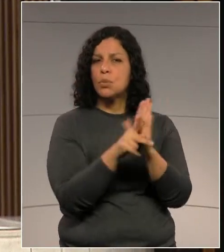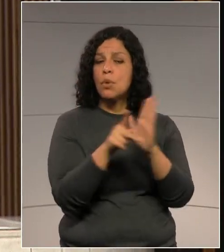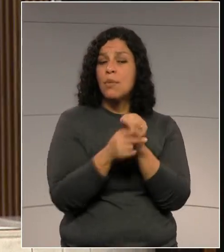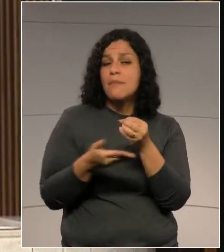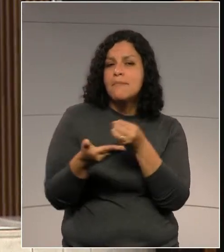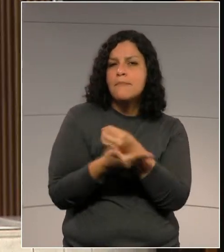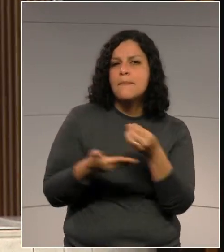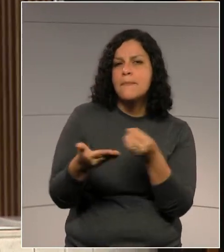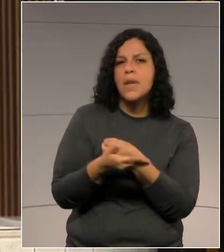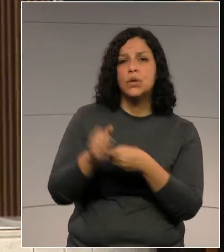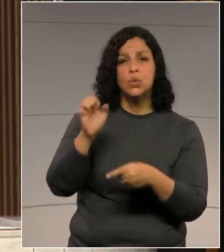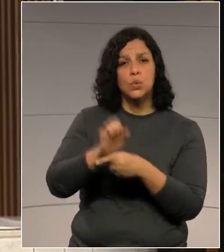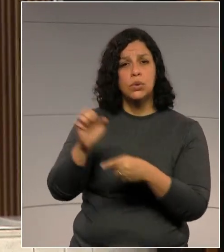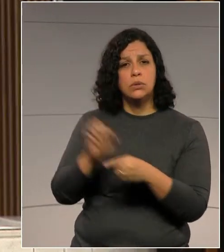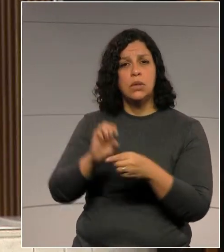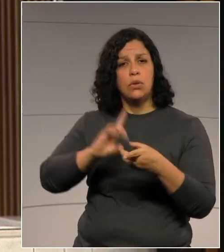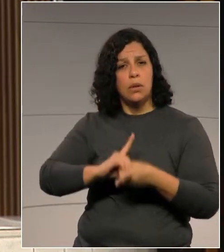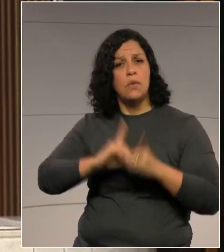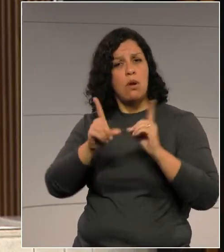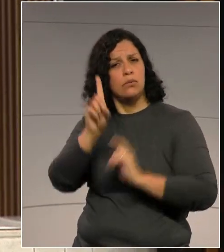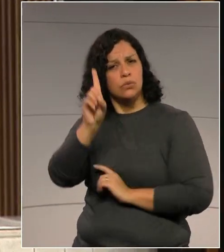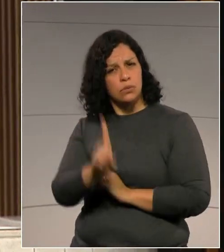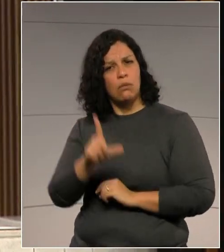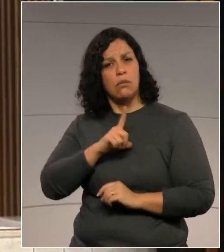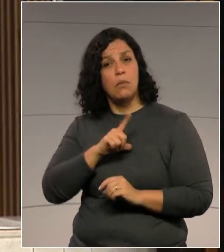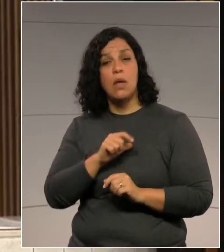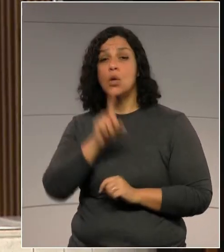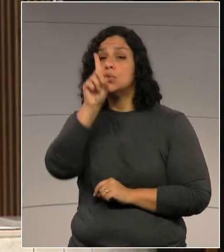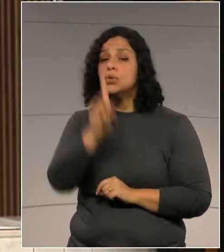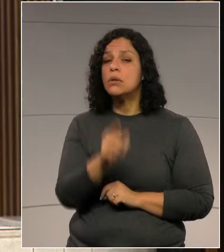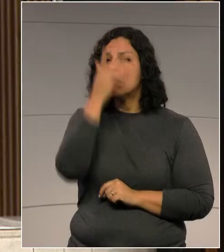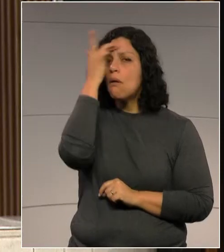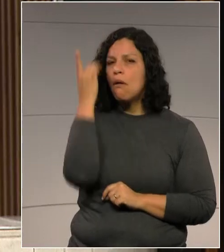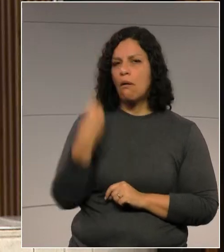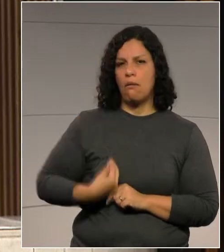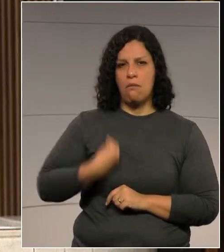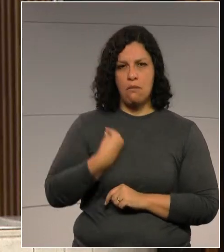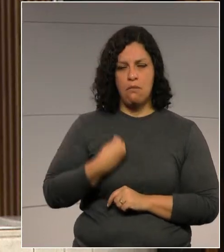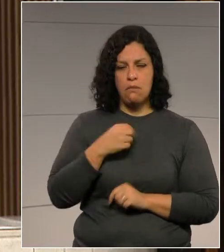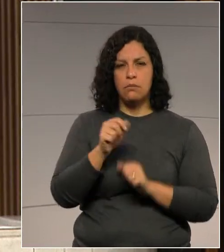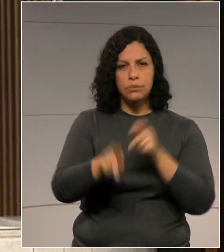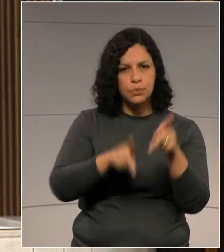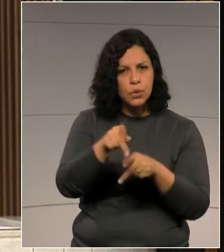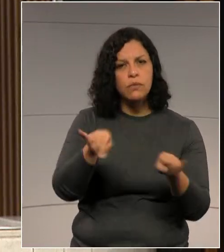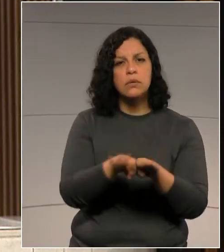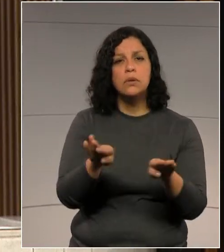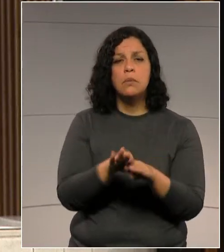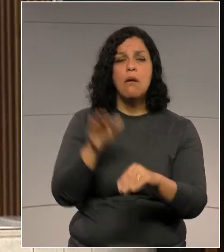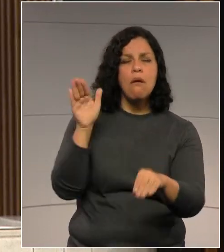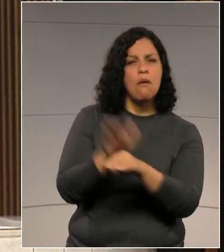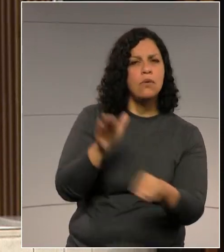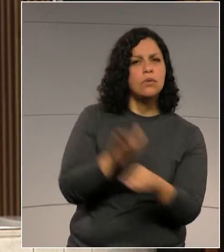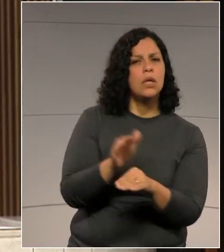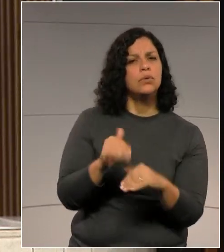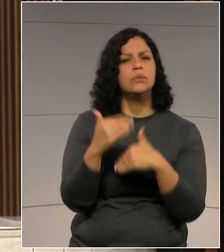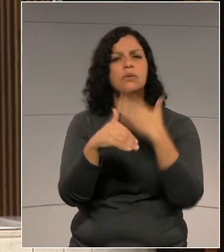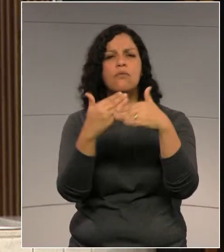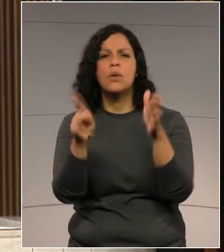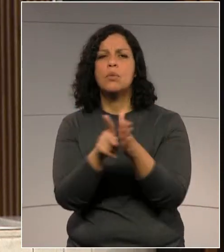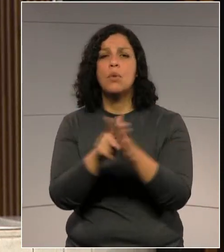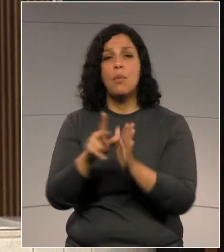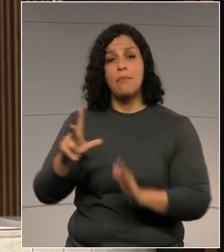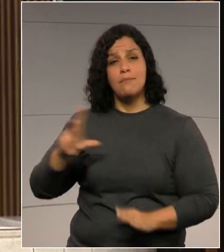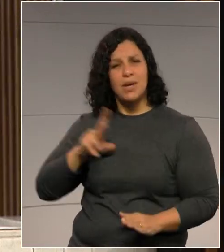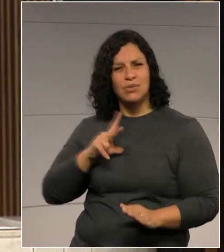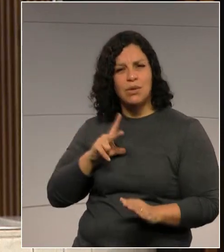do Estado Democrático de Direito, defender os direitos do cidadão, contribuindo para a promoção das garantias individuais